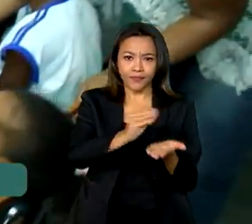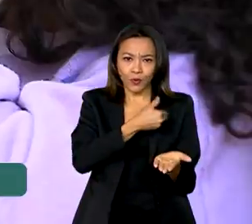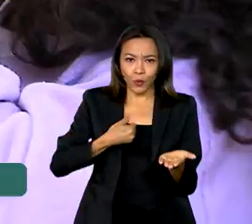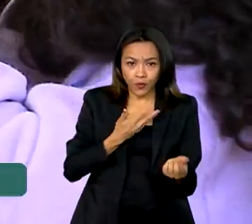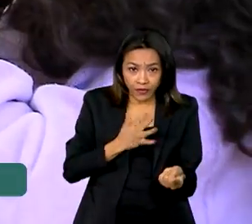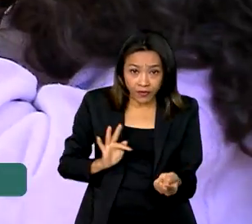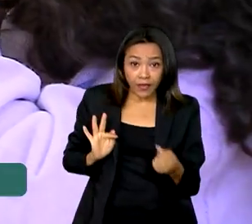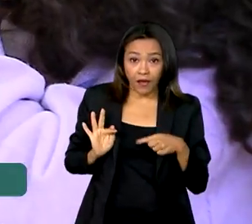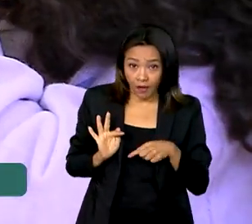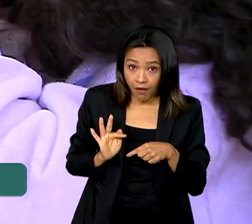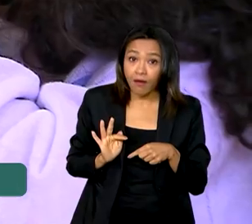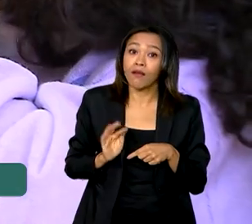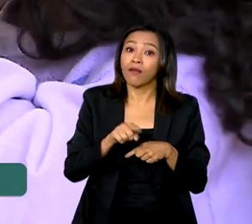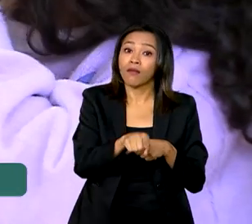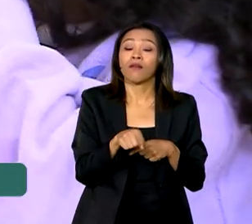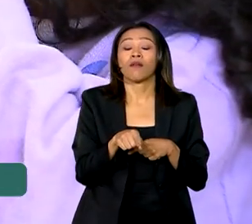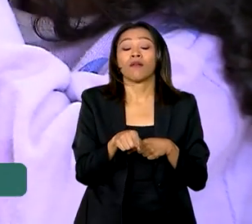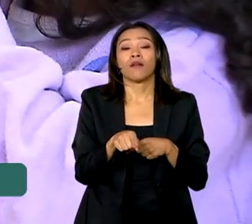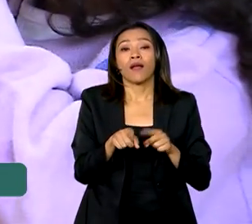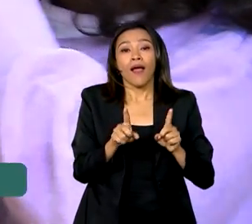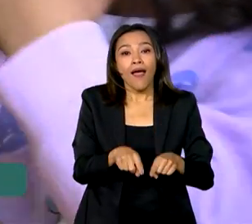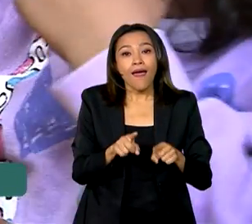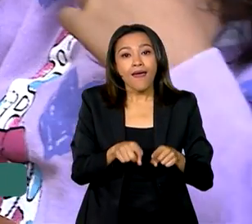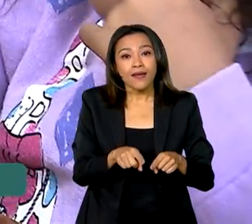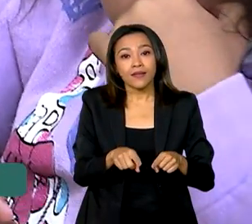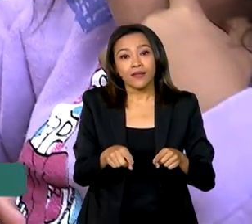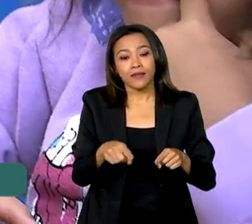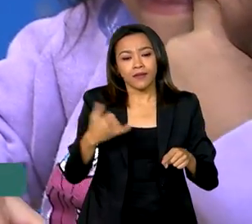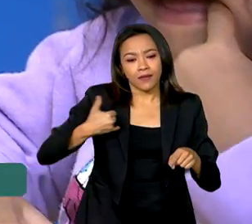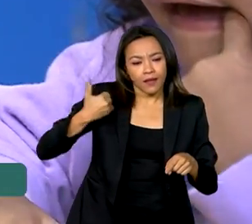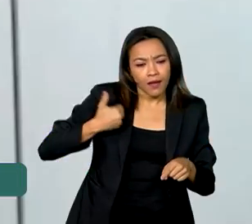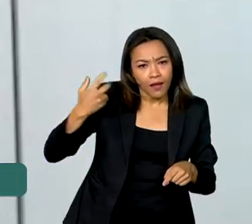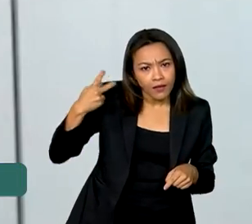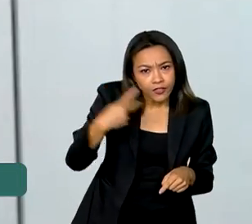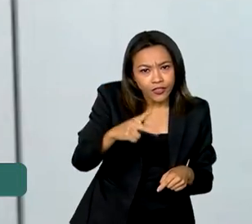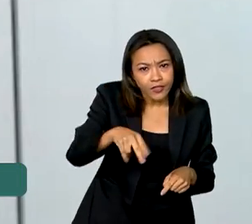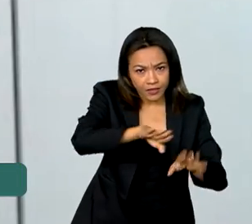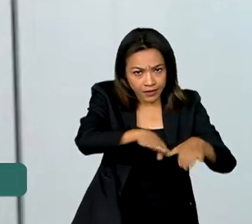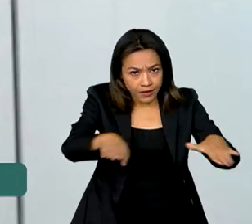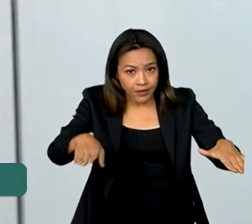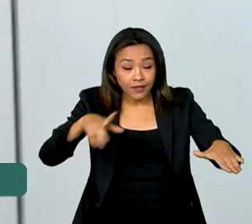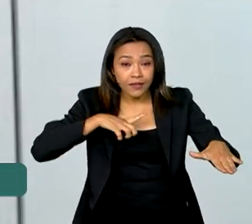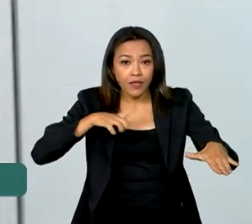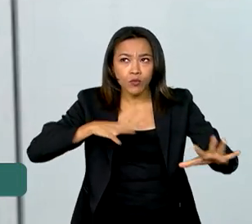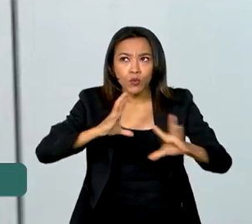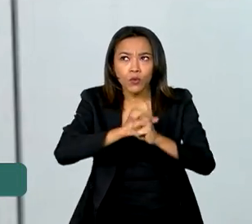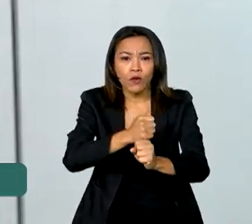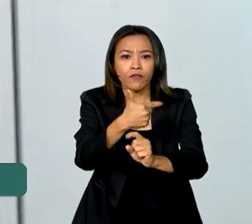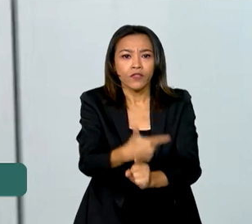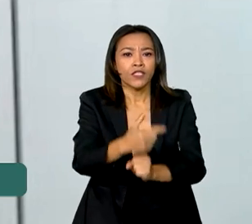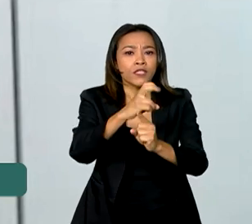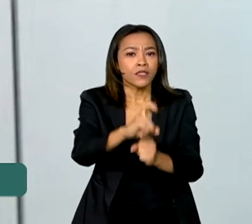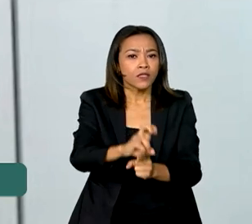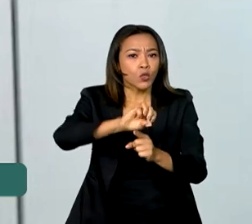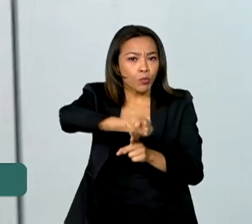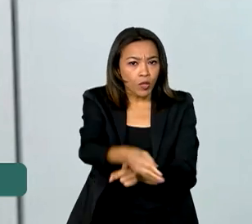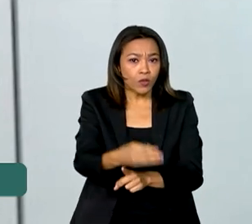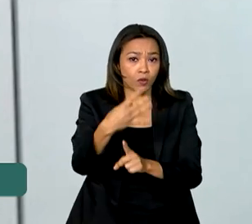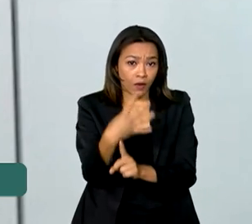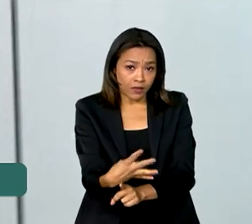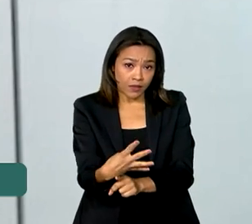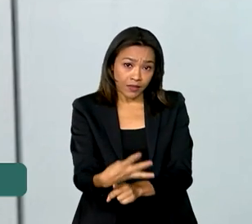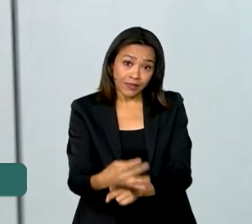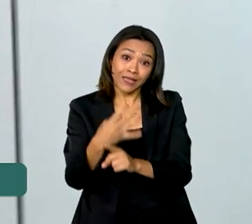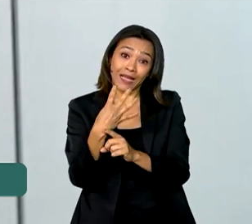forma ou de outra essas fases da infância, nós temos uma ordem de 25.414